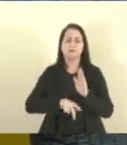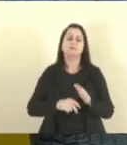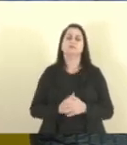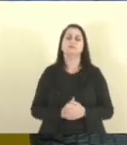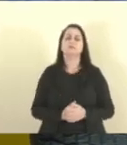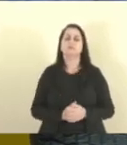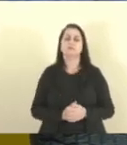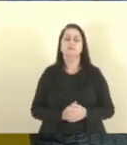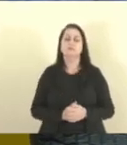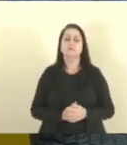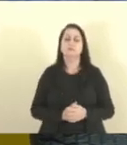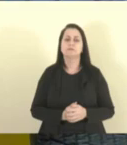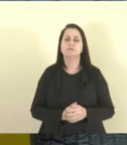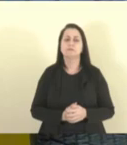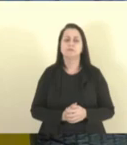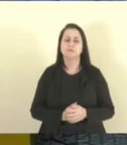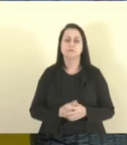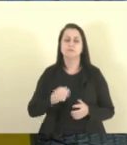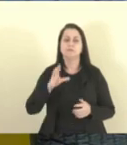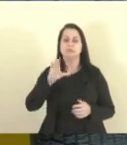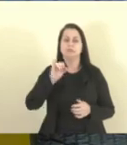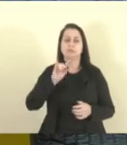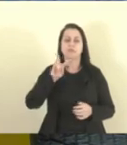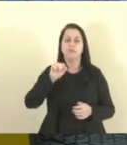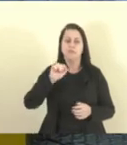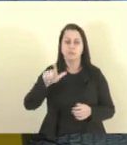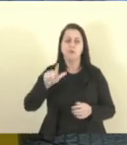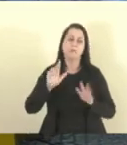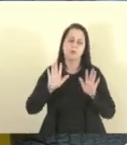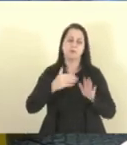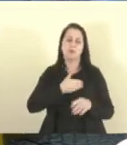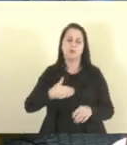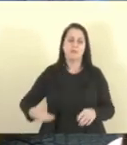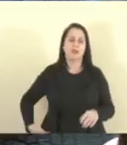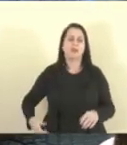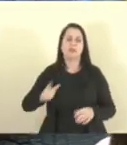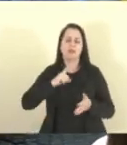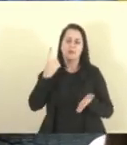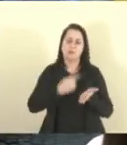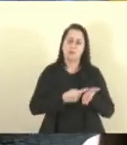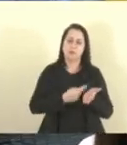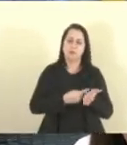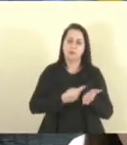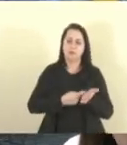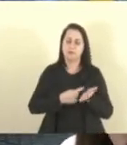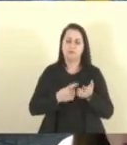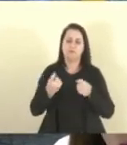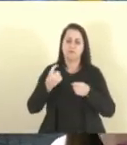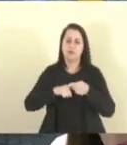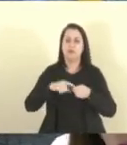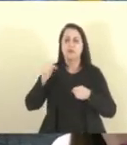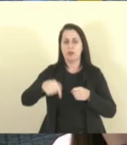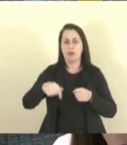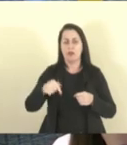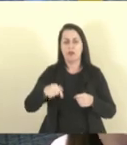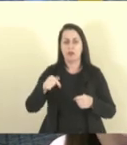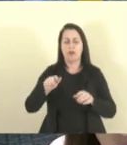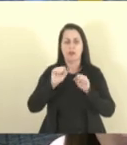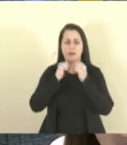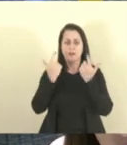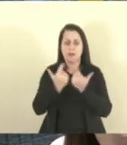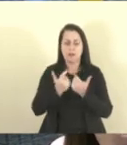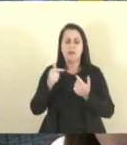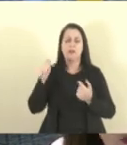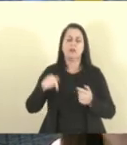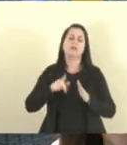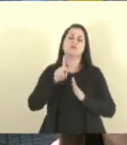o civil, mas o governo tem um compromisso de retornar nessa casa o projeto